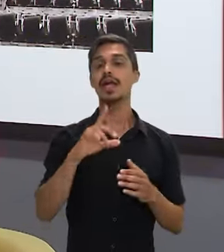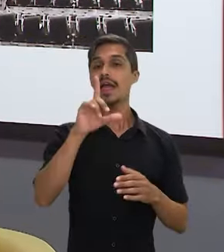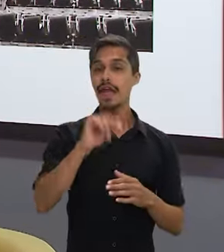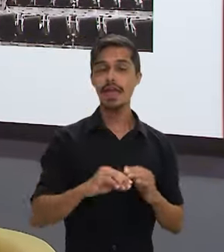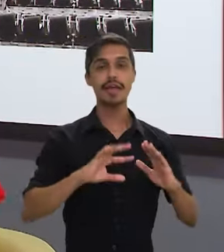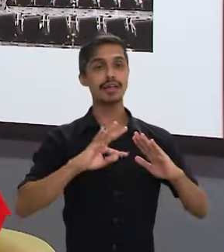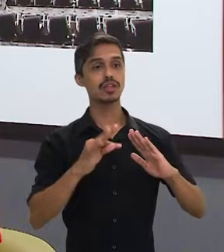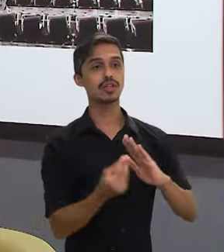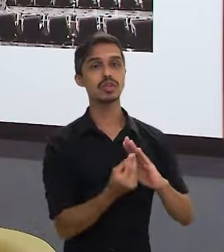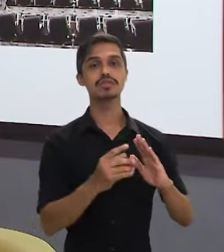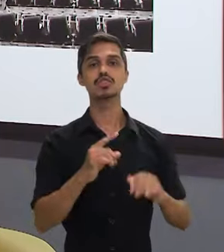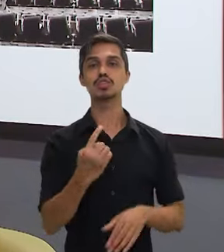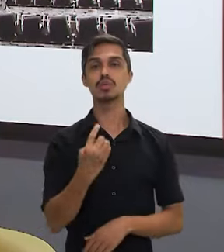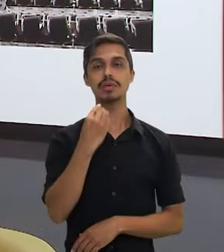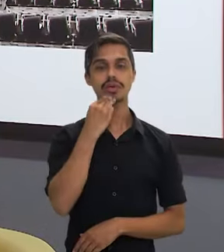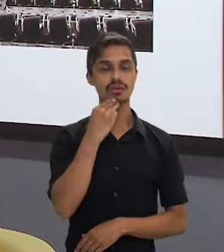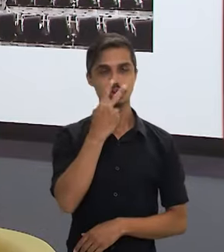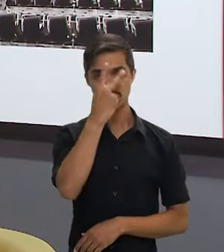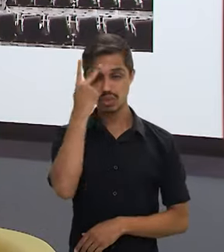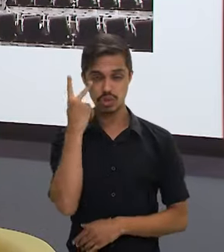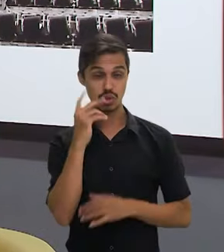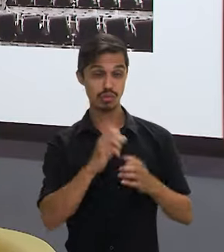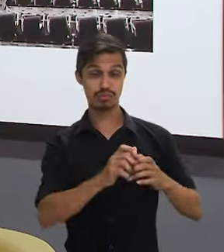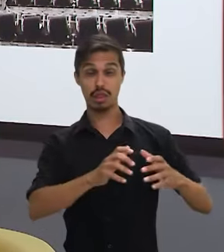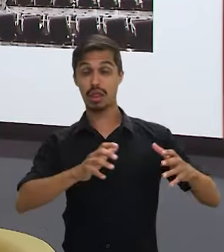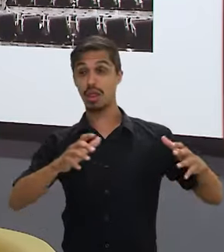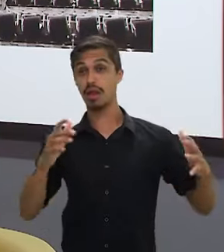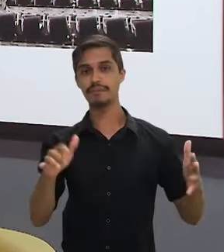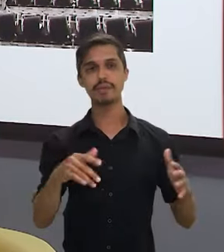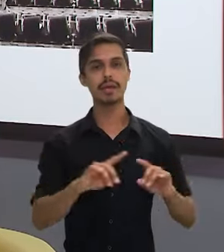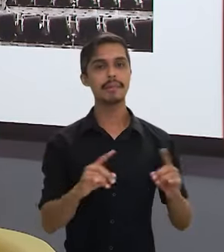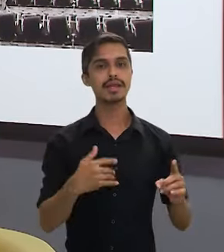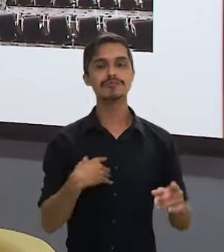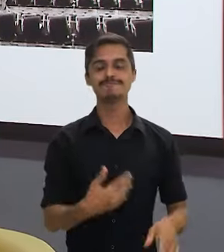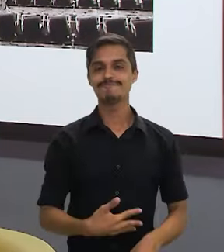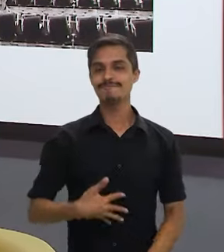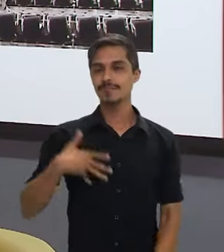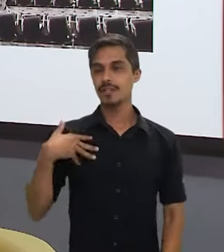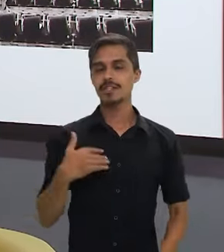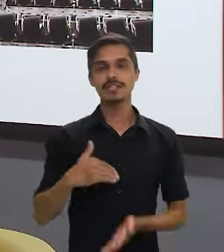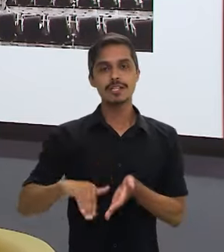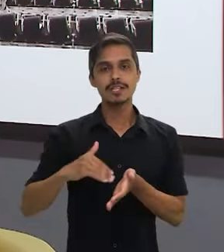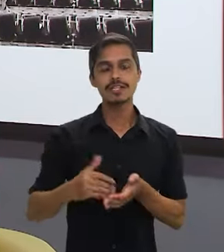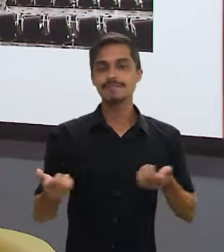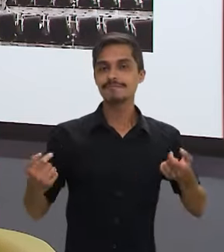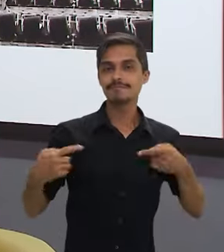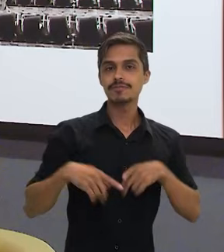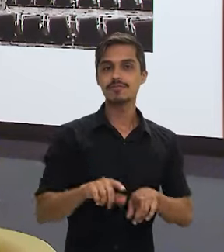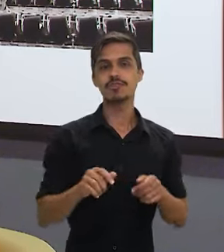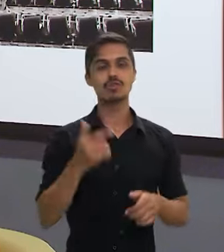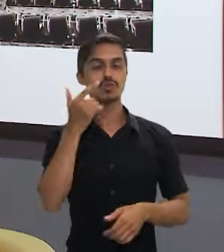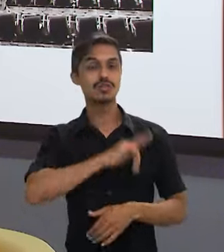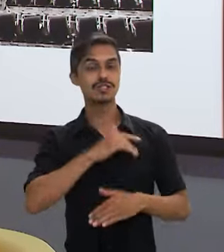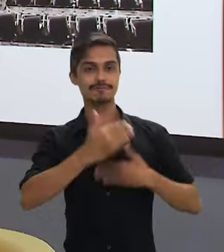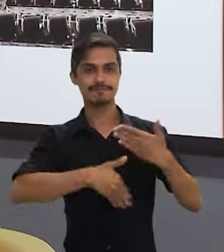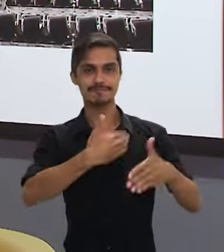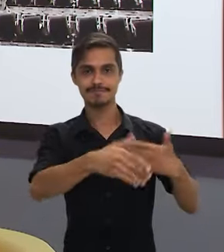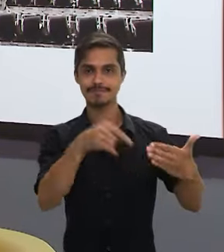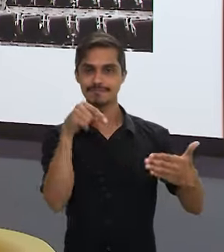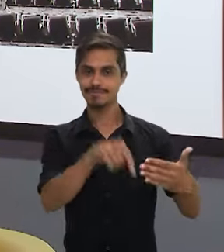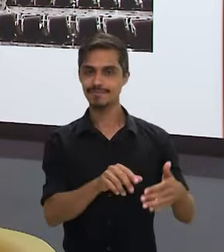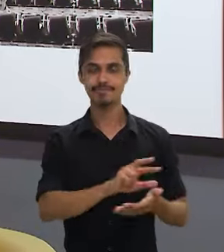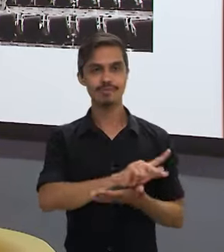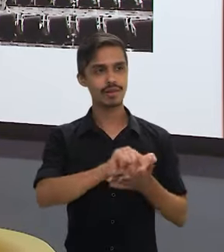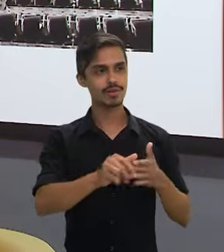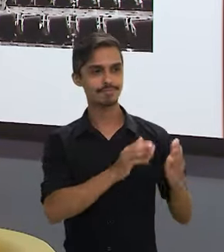isso, são quilombos de mais de um milhão de pessoas, mas eu tenho muito orgulho da Secretaria, dessa parceria, de ter conseguido caminhar também